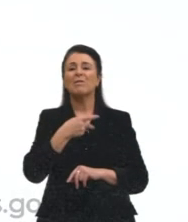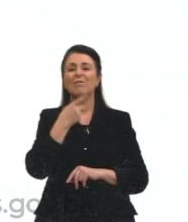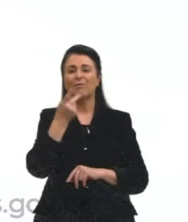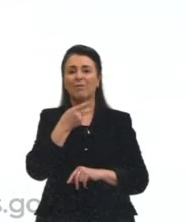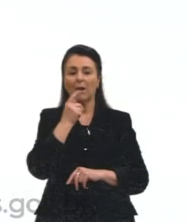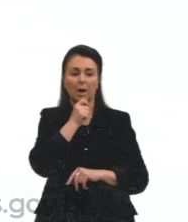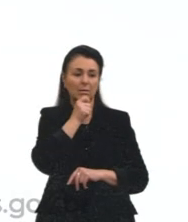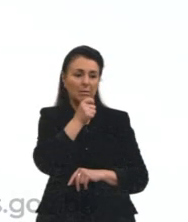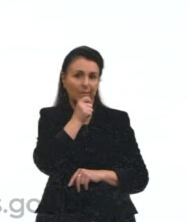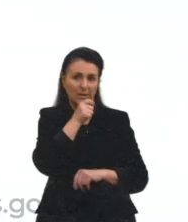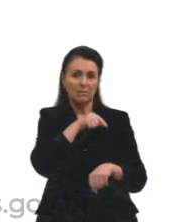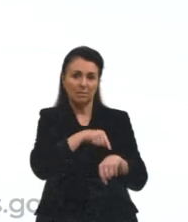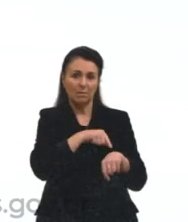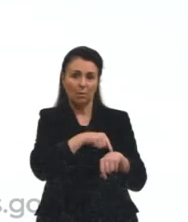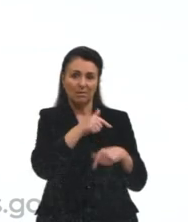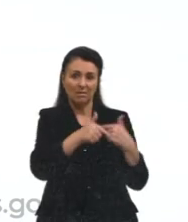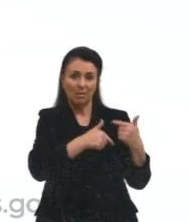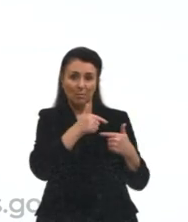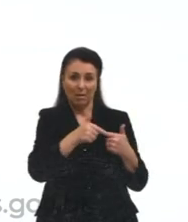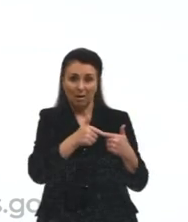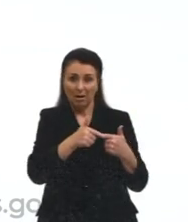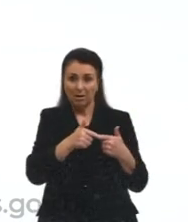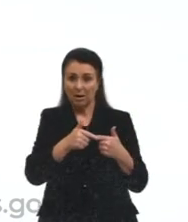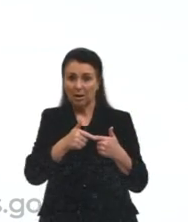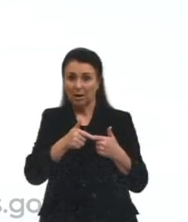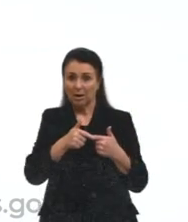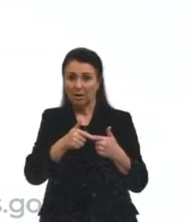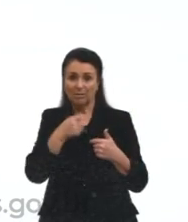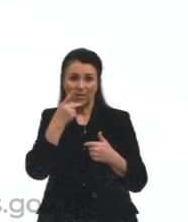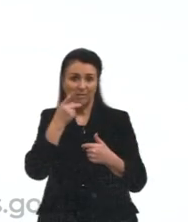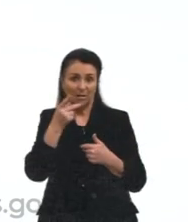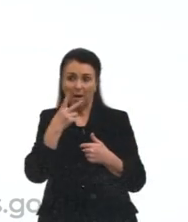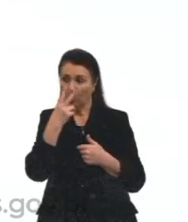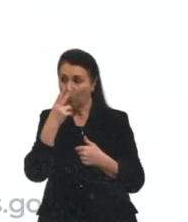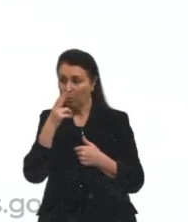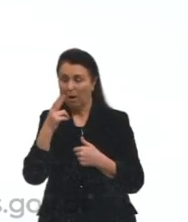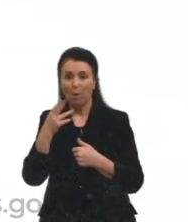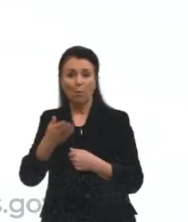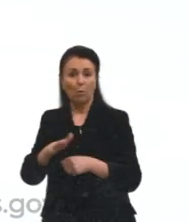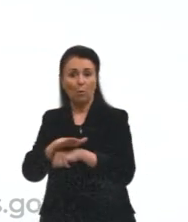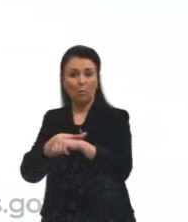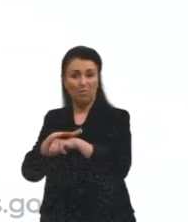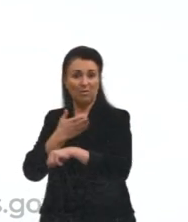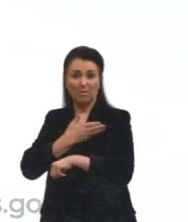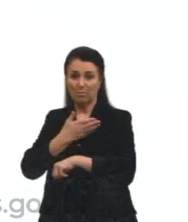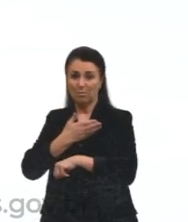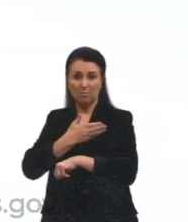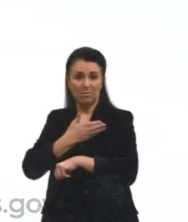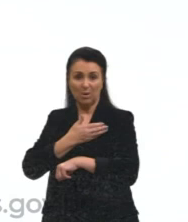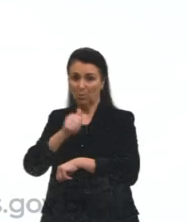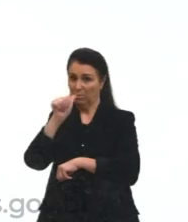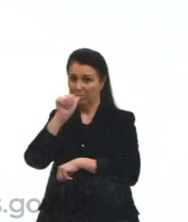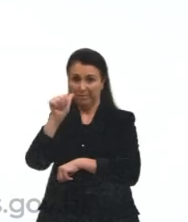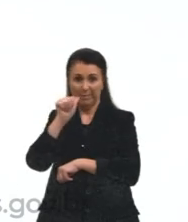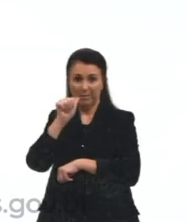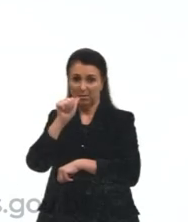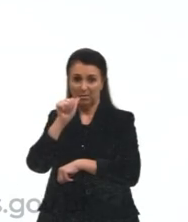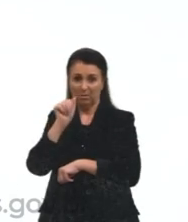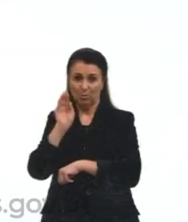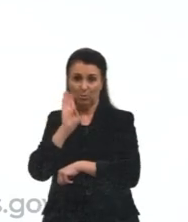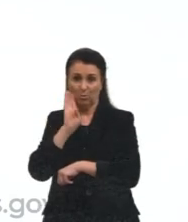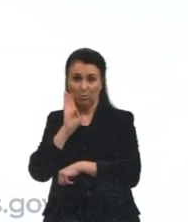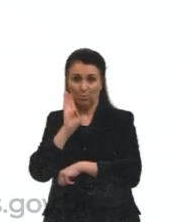na entrevista de emprego do mesmo jeito que a gente fala com os nossos amigos numa mesa de bar. Então, esse é o tipo de